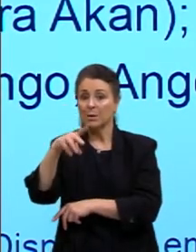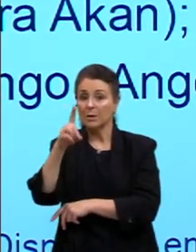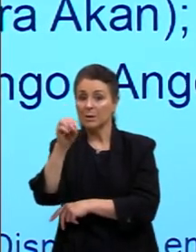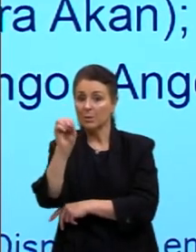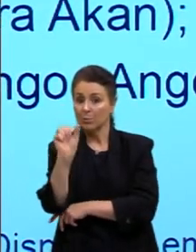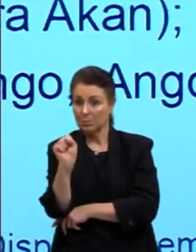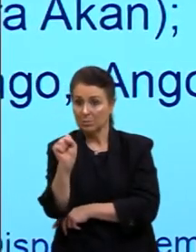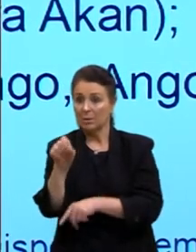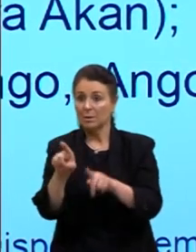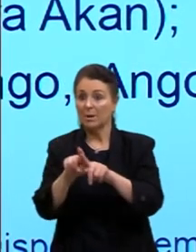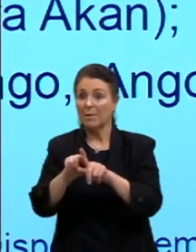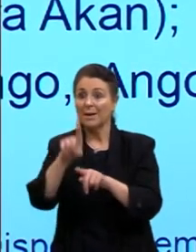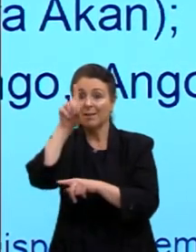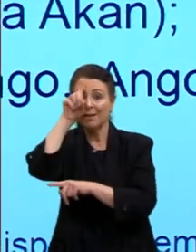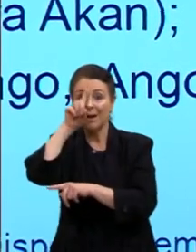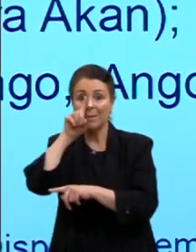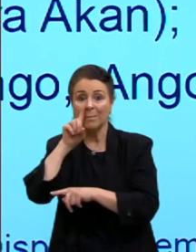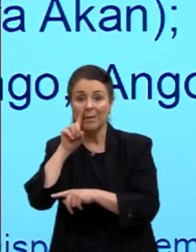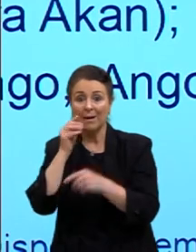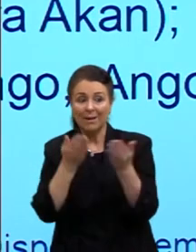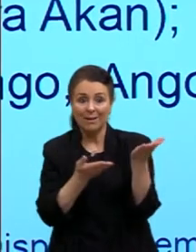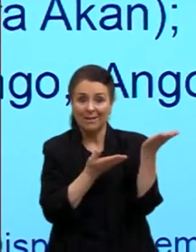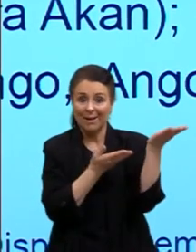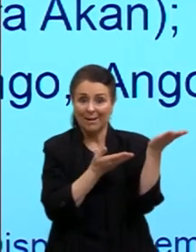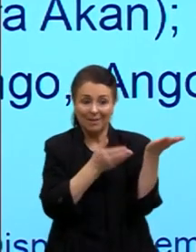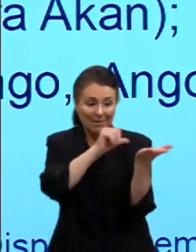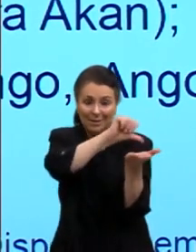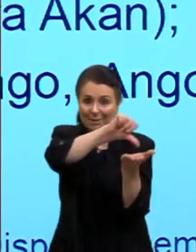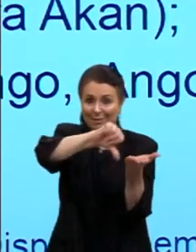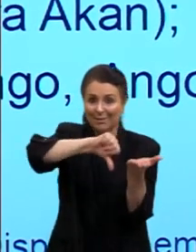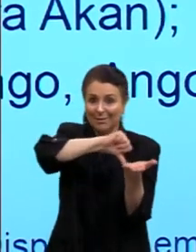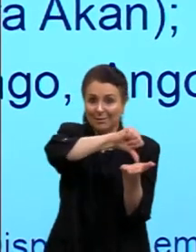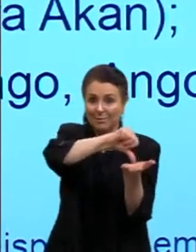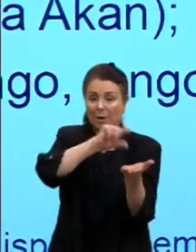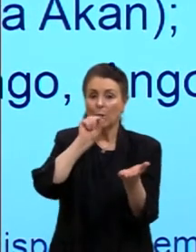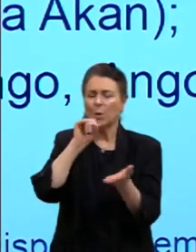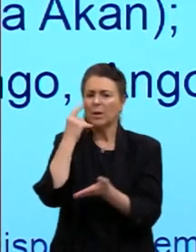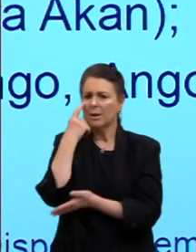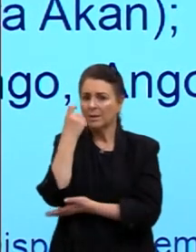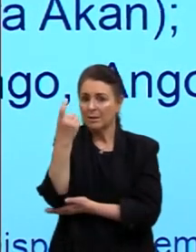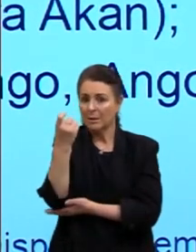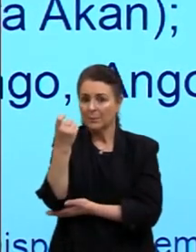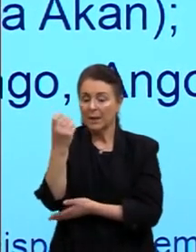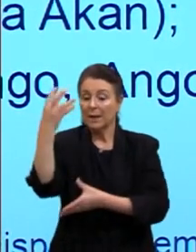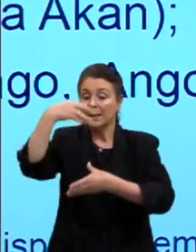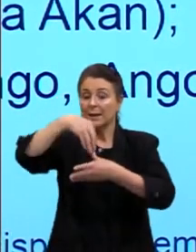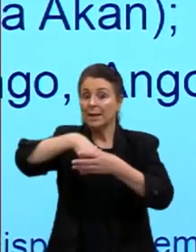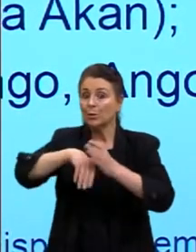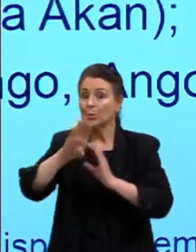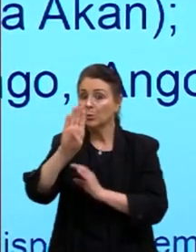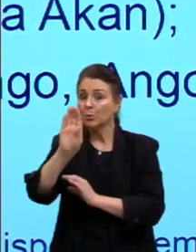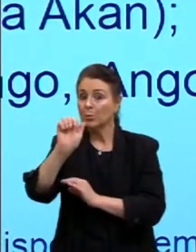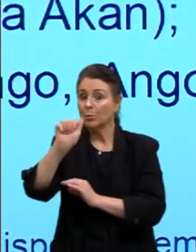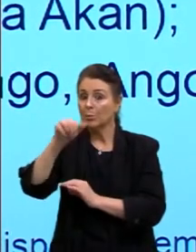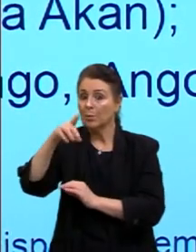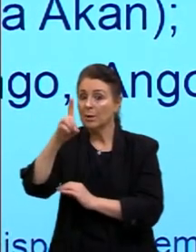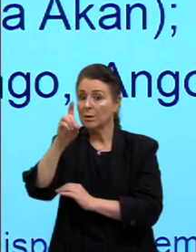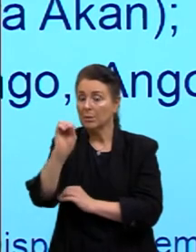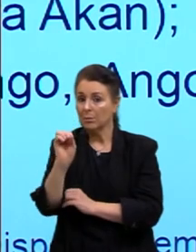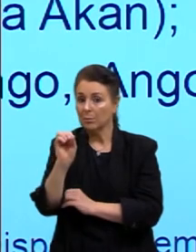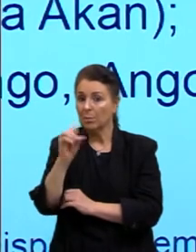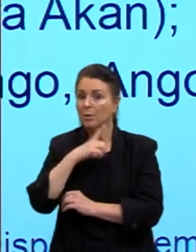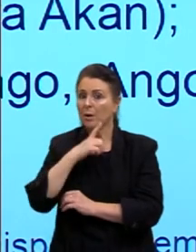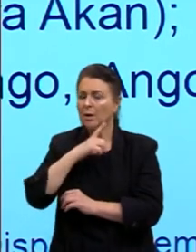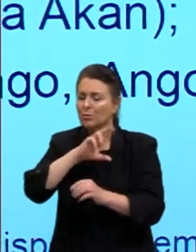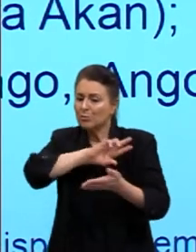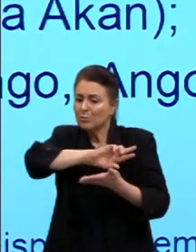região amarela. Mas o que é interessante? Dentro do grupo Banto, por exemplo, existem diversos outros